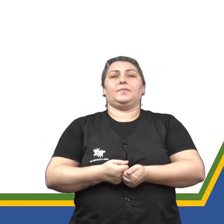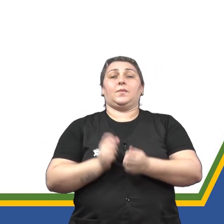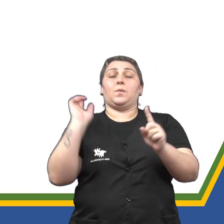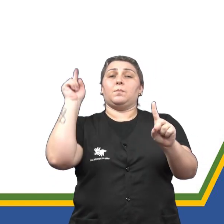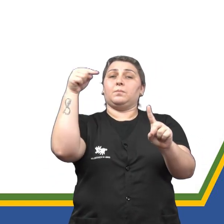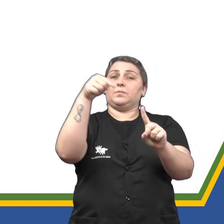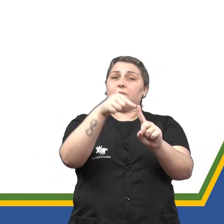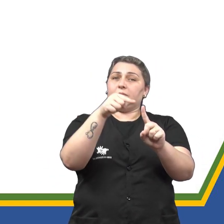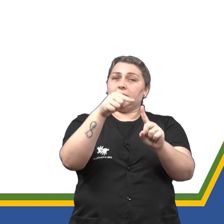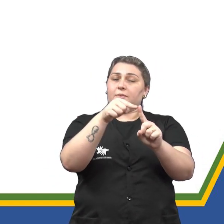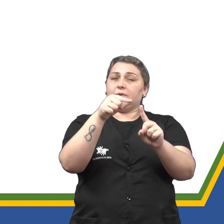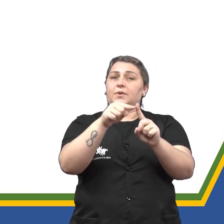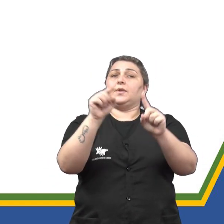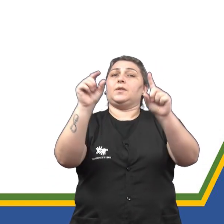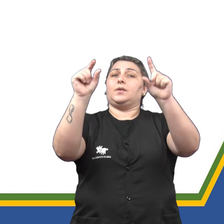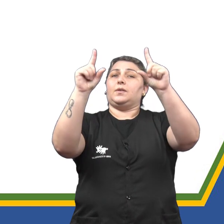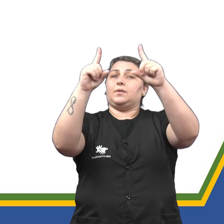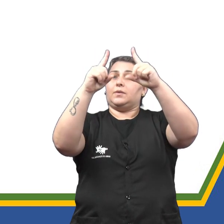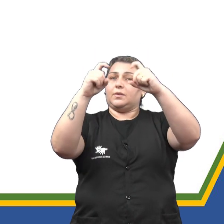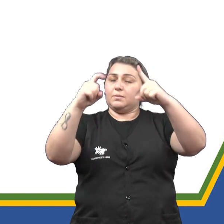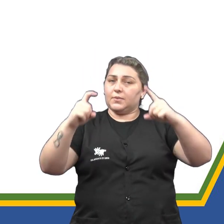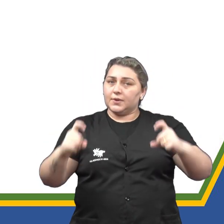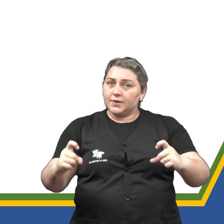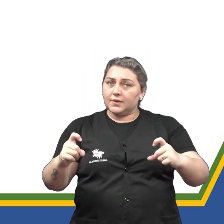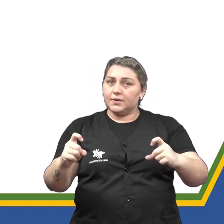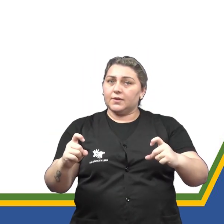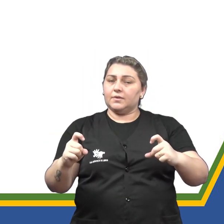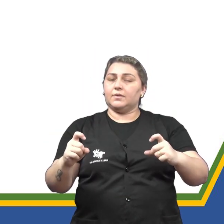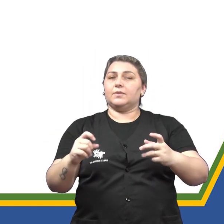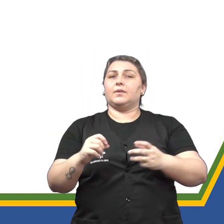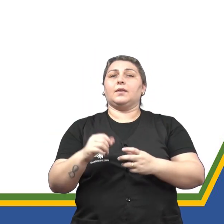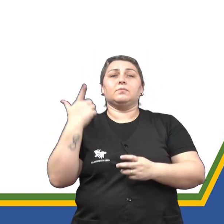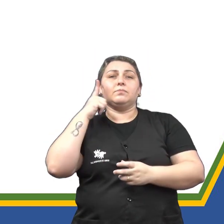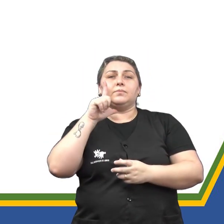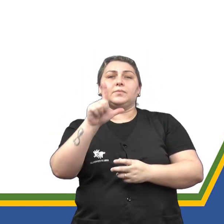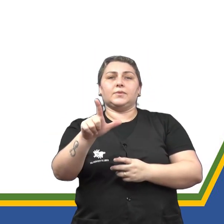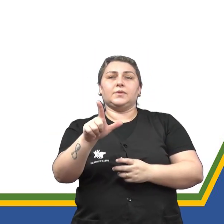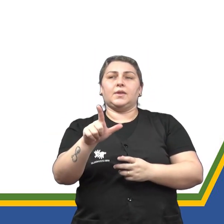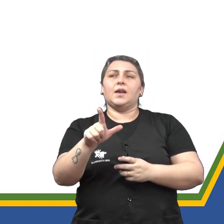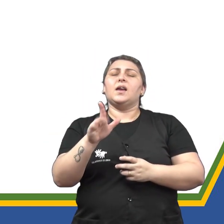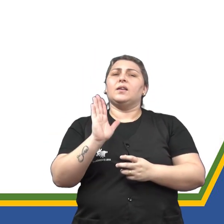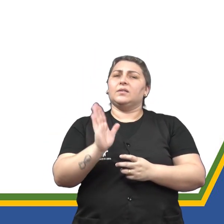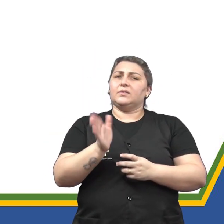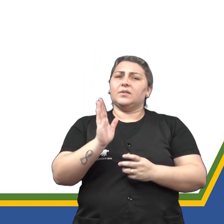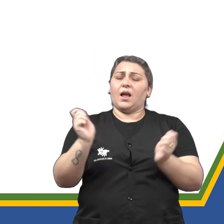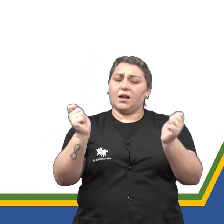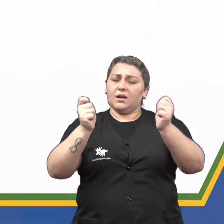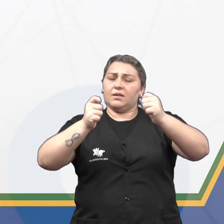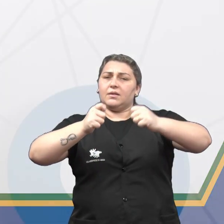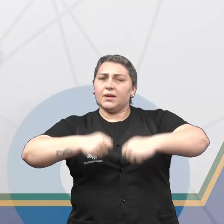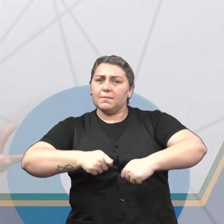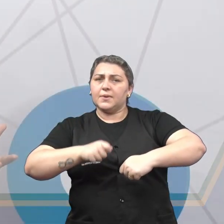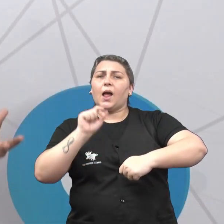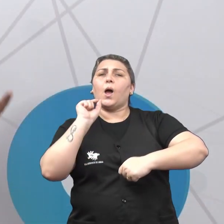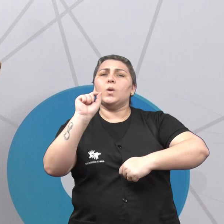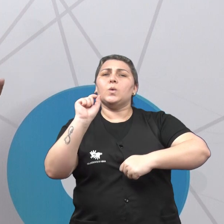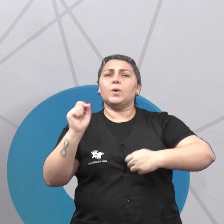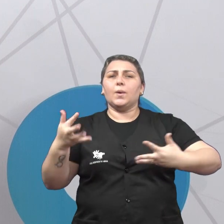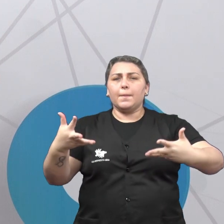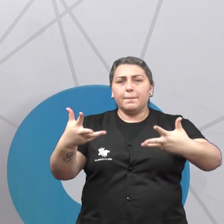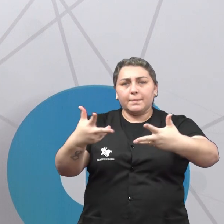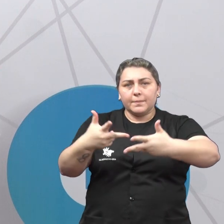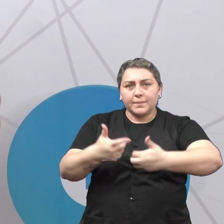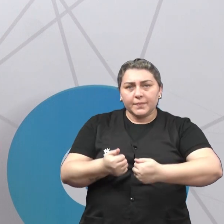finalidade específica a ser atingida. Então, eu acho que ficou bem claro agora o que é uma capacidade e uma habilidade.